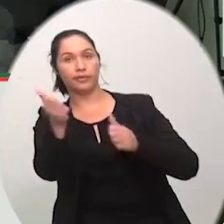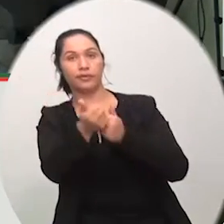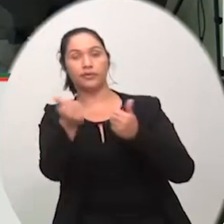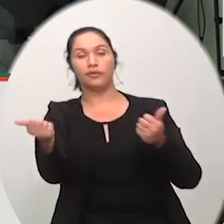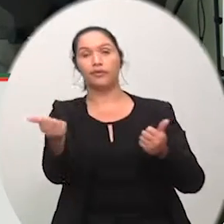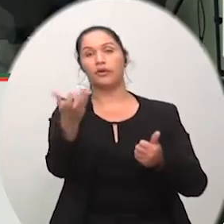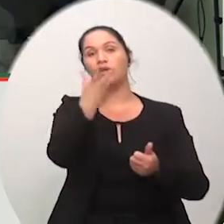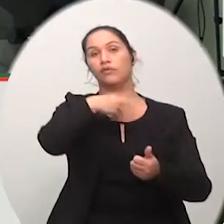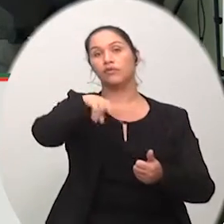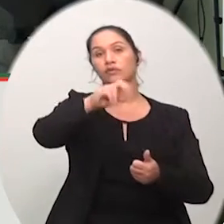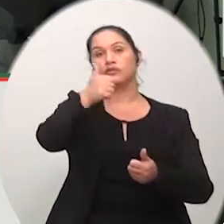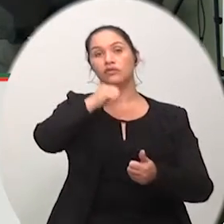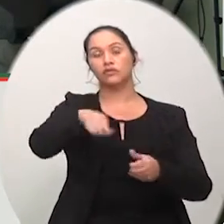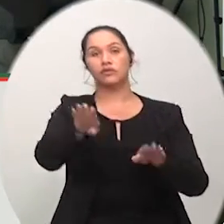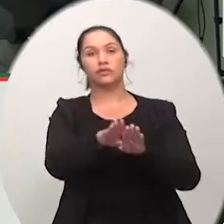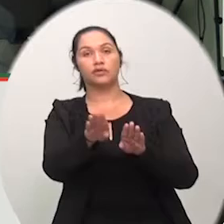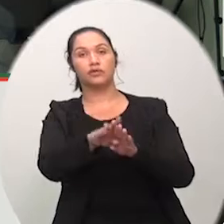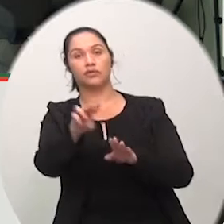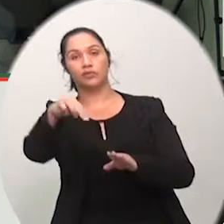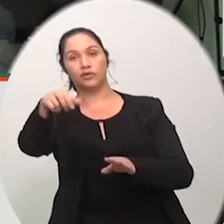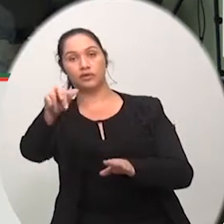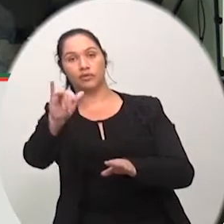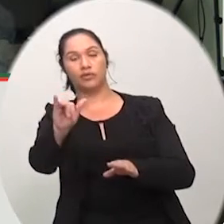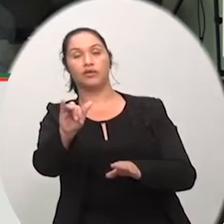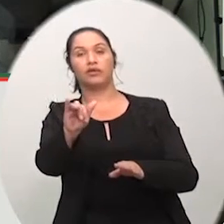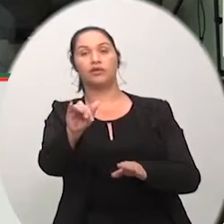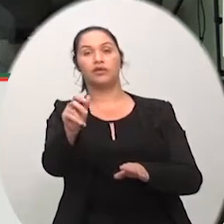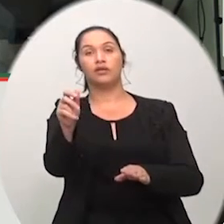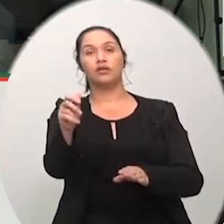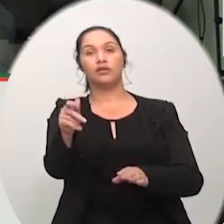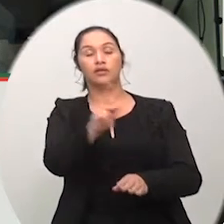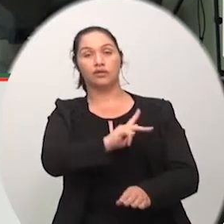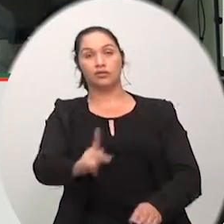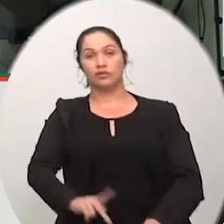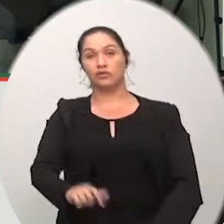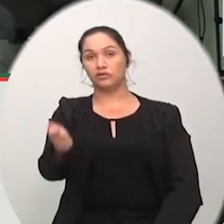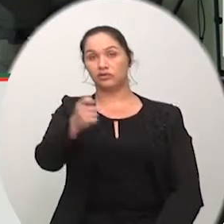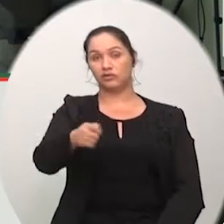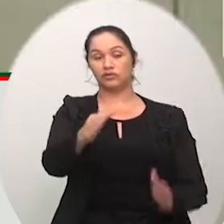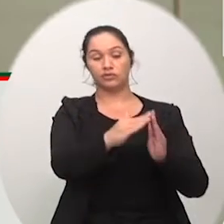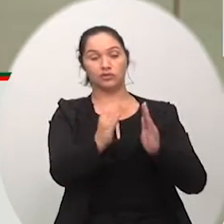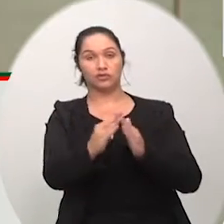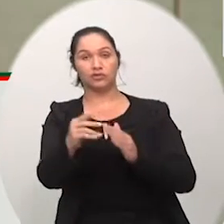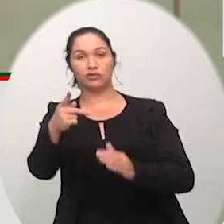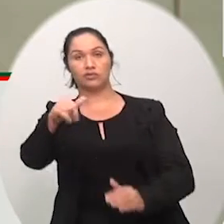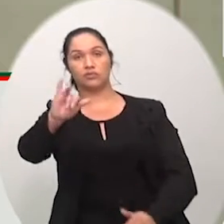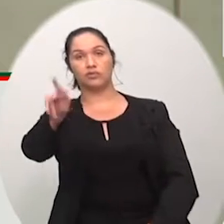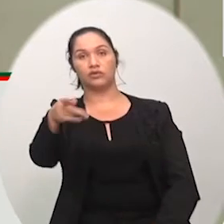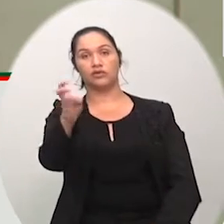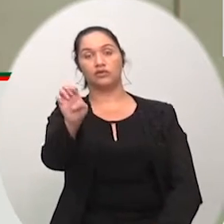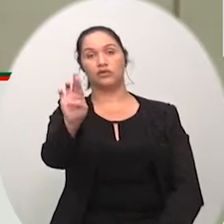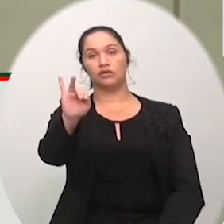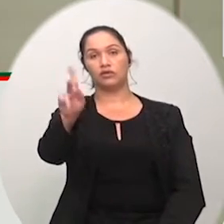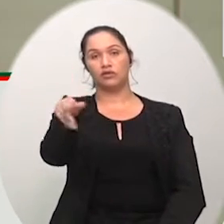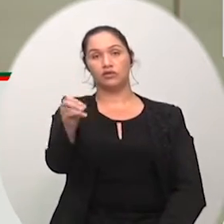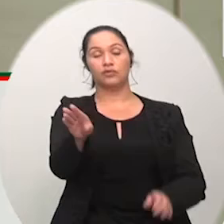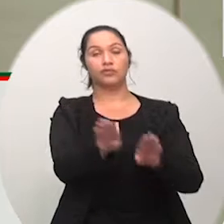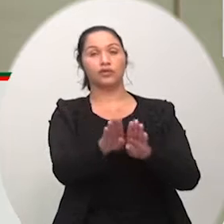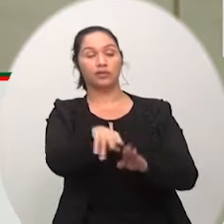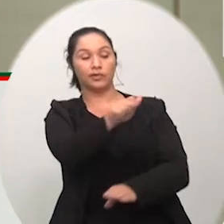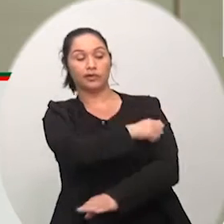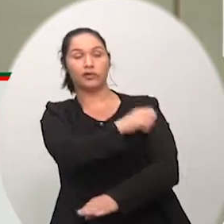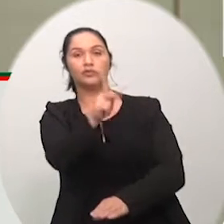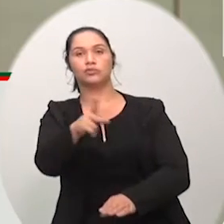apresenta a associação de embaladores do Pinheirinho ao pessoal a direção professores alunos do colégio nonenmarker érico nonenmarker